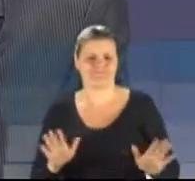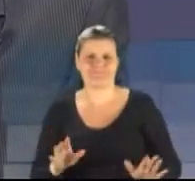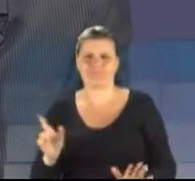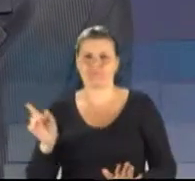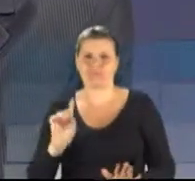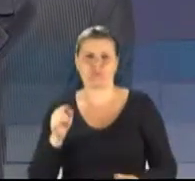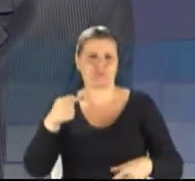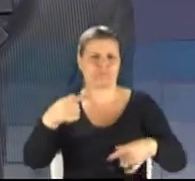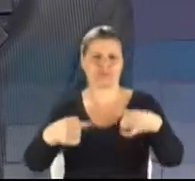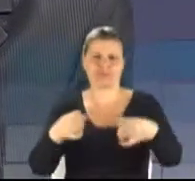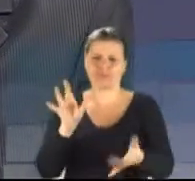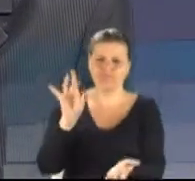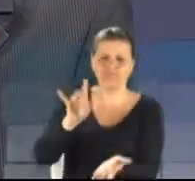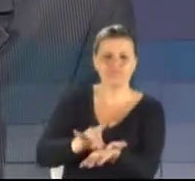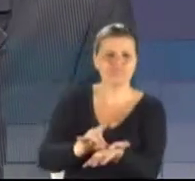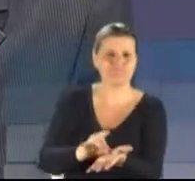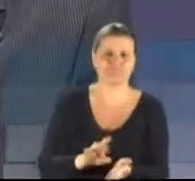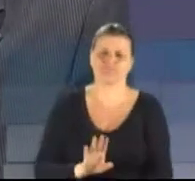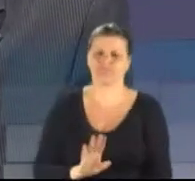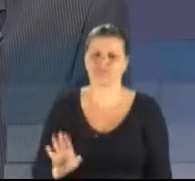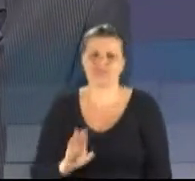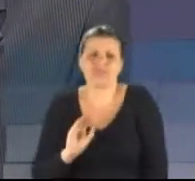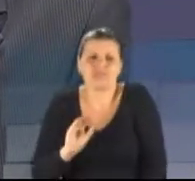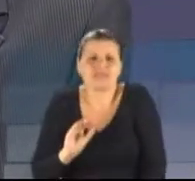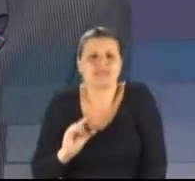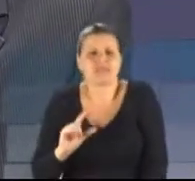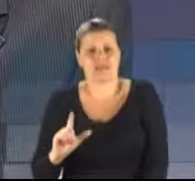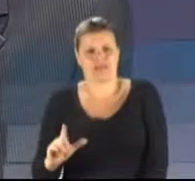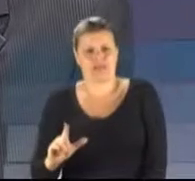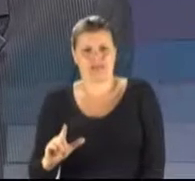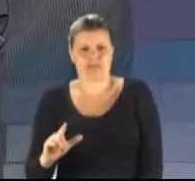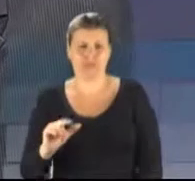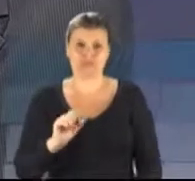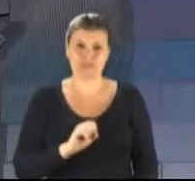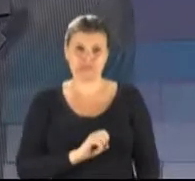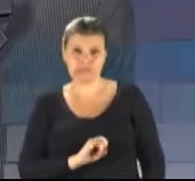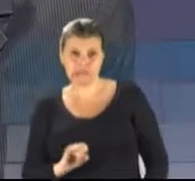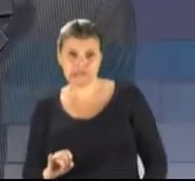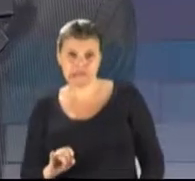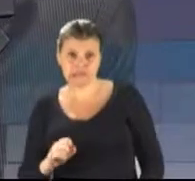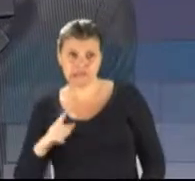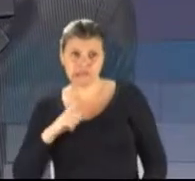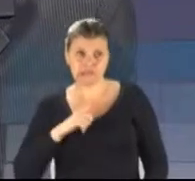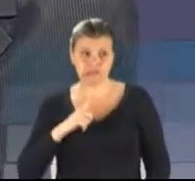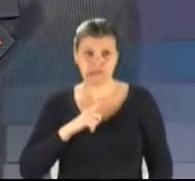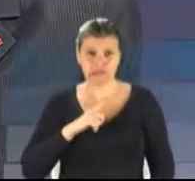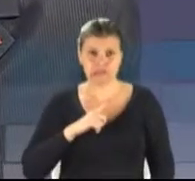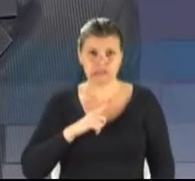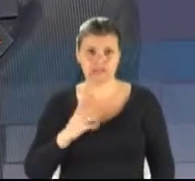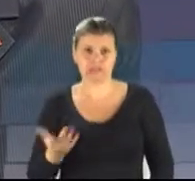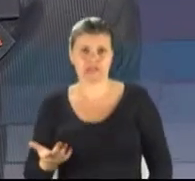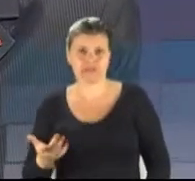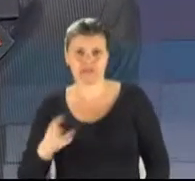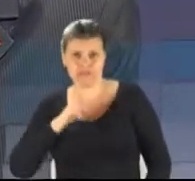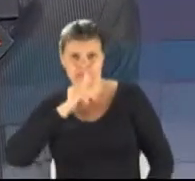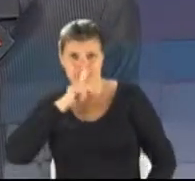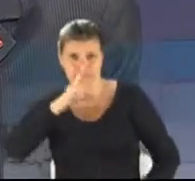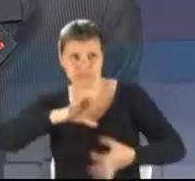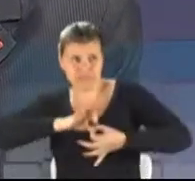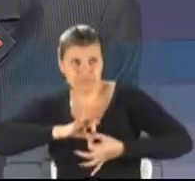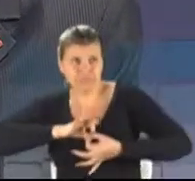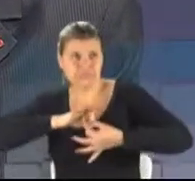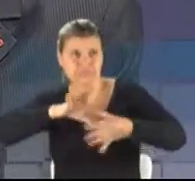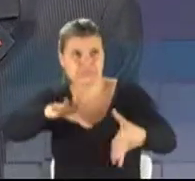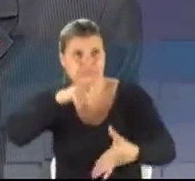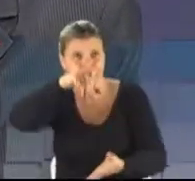fundos. Evidentemente que, se houver liberação total do Banco Central